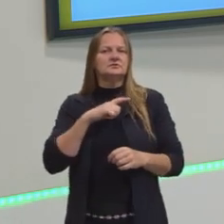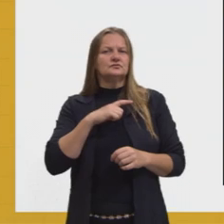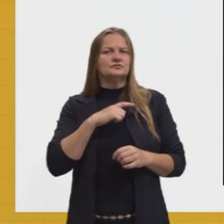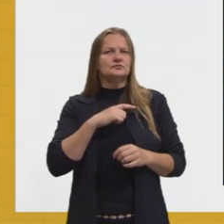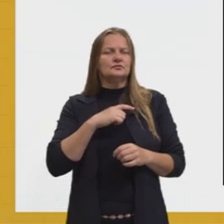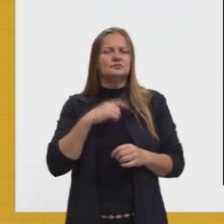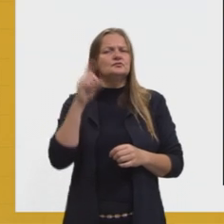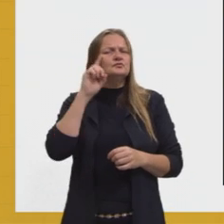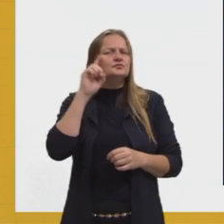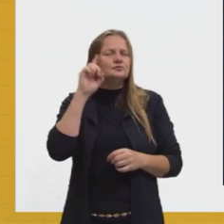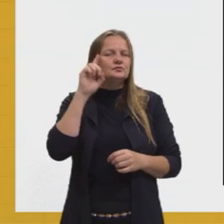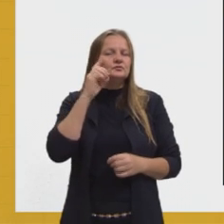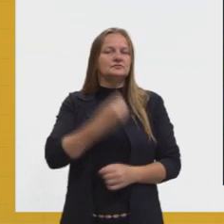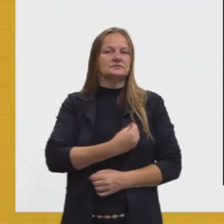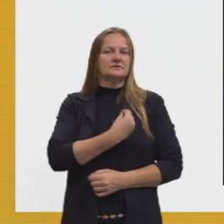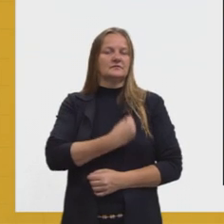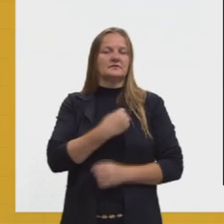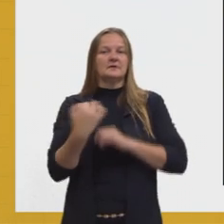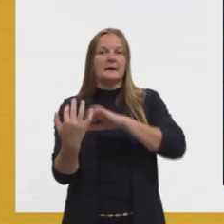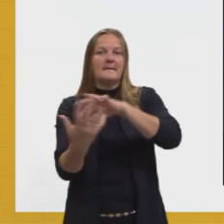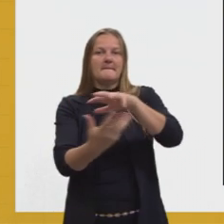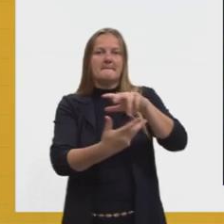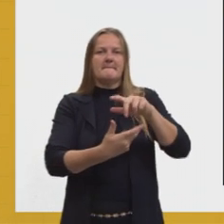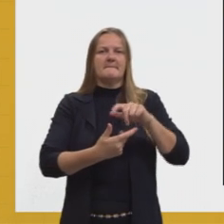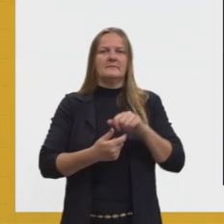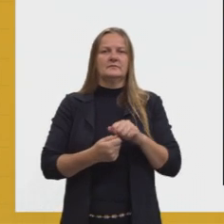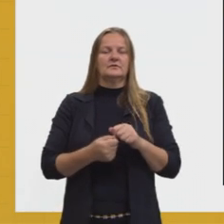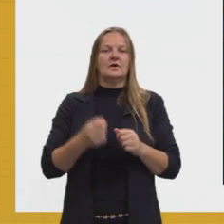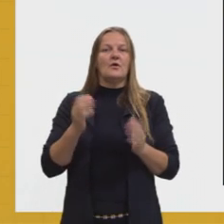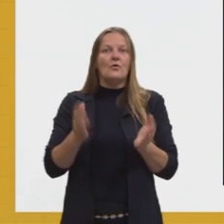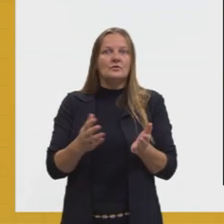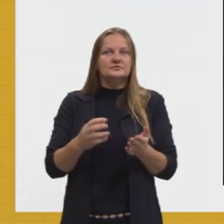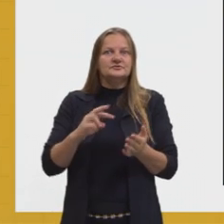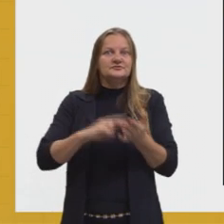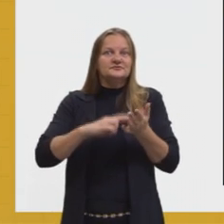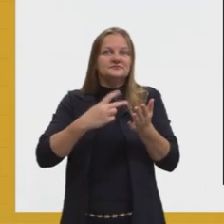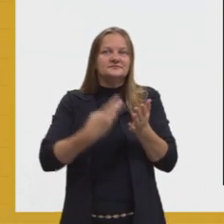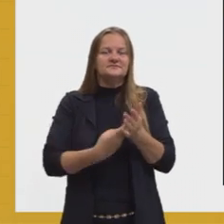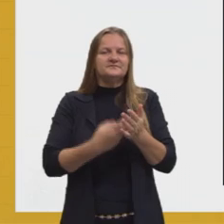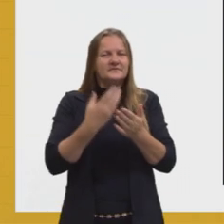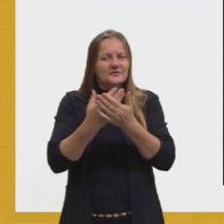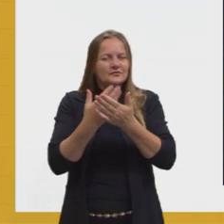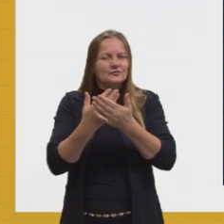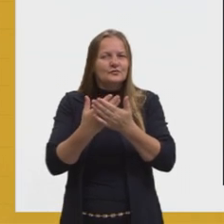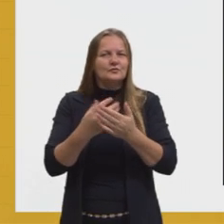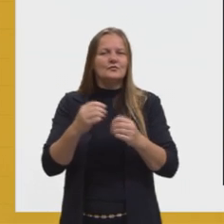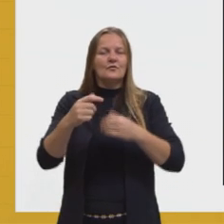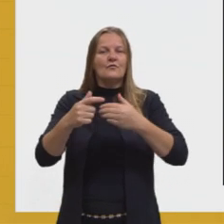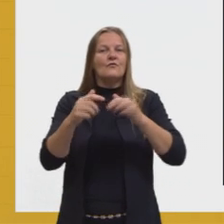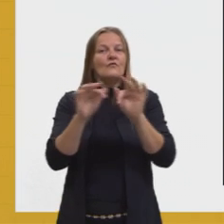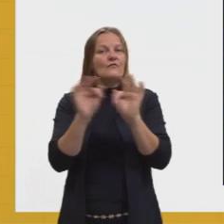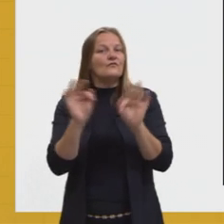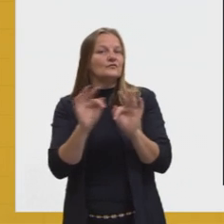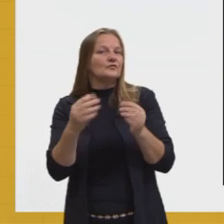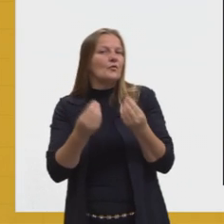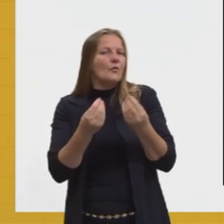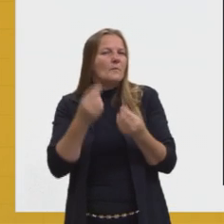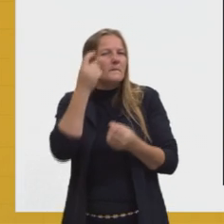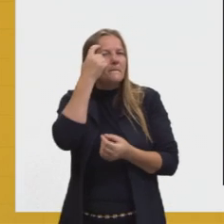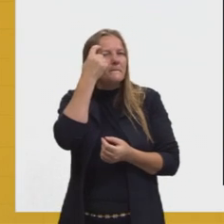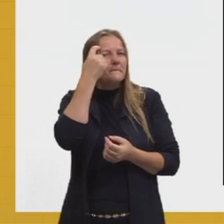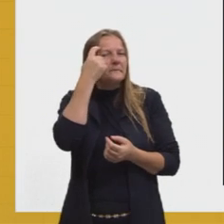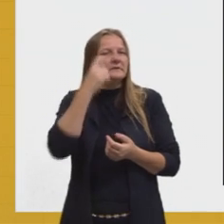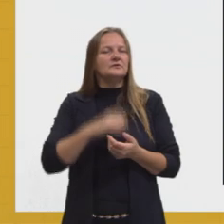dia a dia, o nosso mundo. E hoje, nós vamos dar significado ao estudo, o começo do estudo de funções, então, pensando um pouco sobre